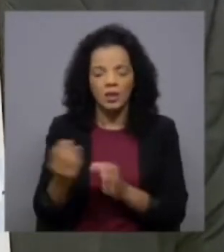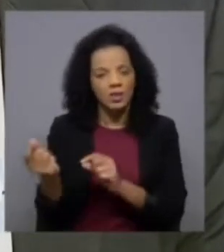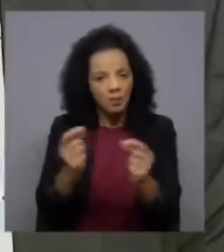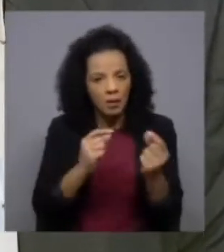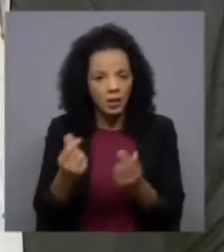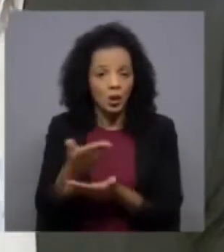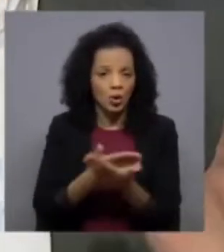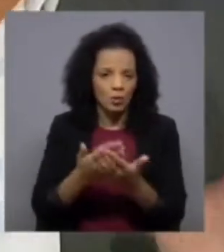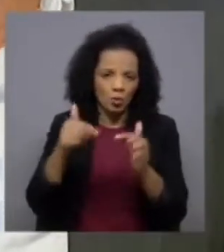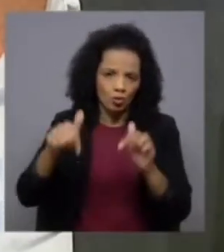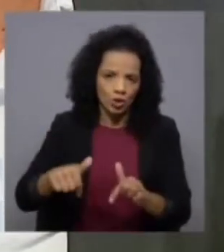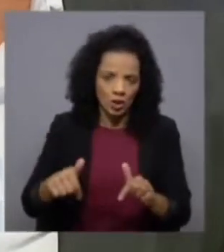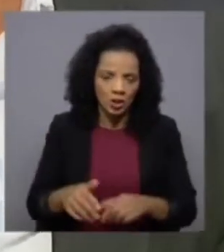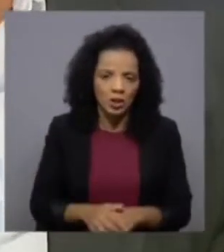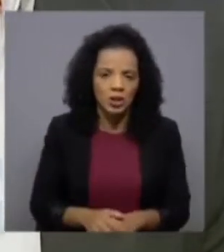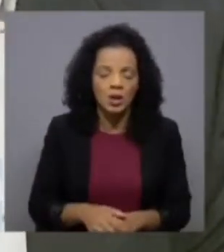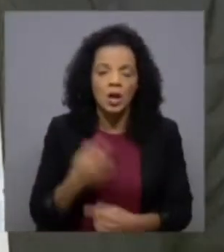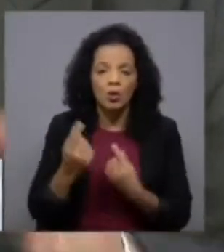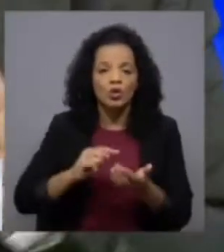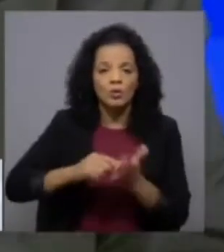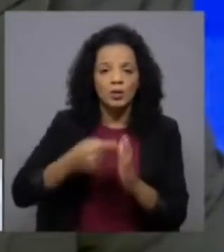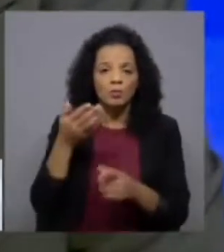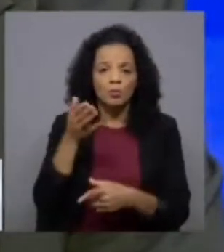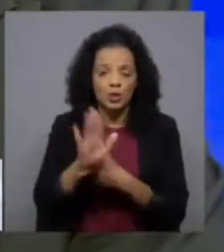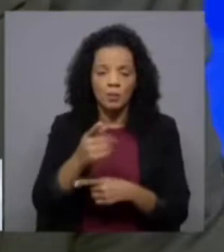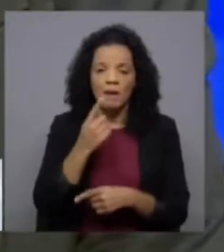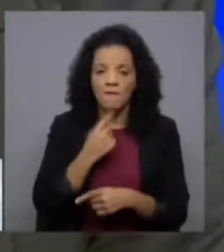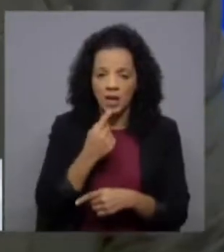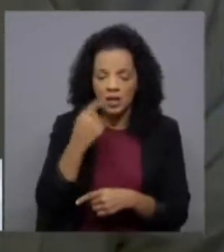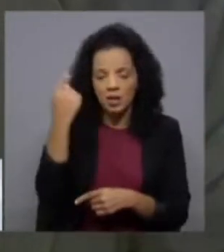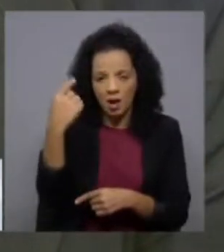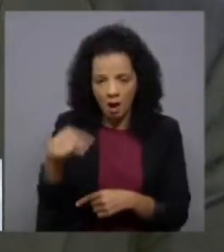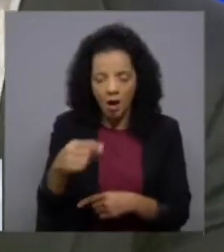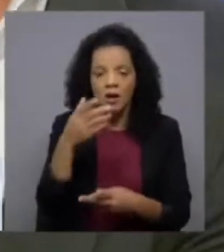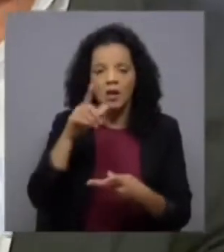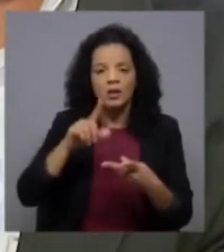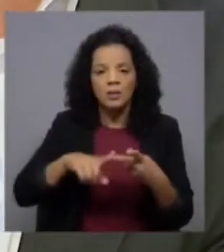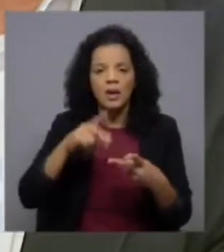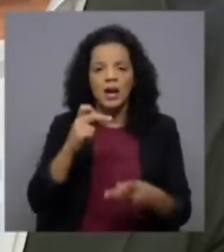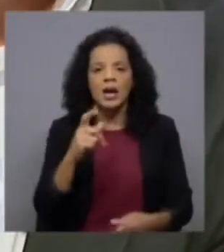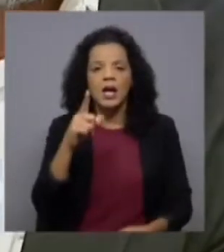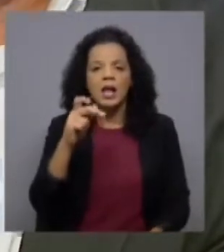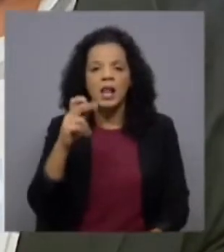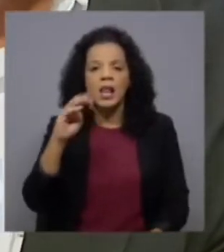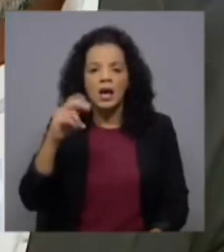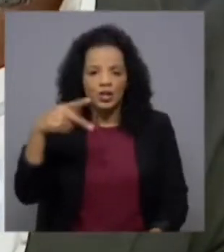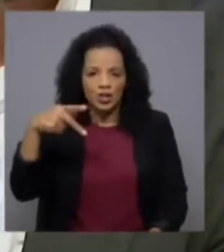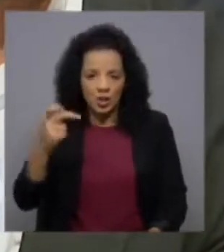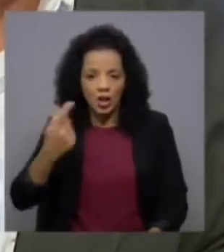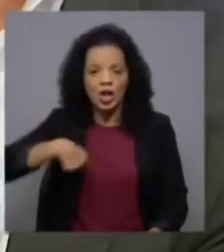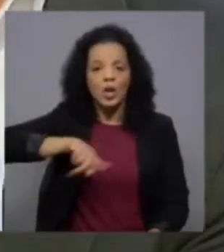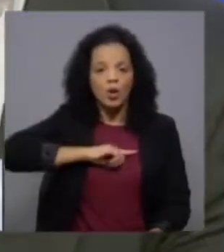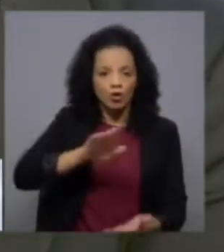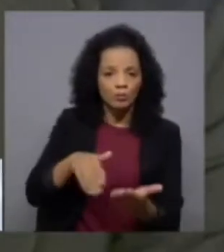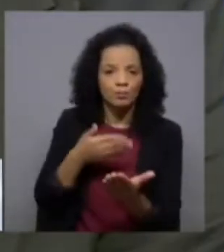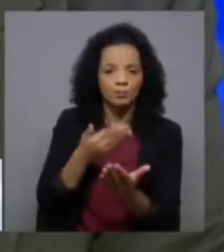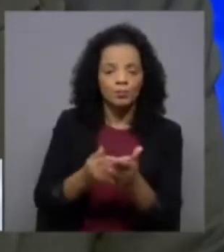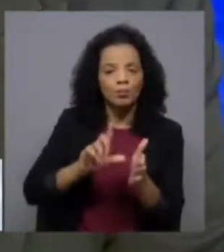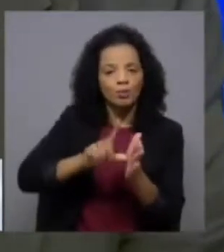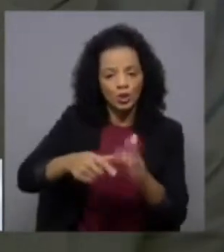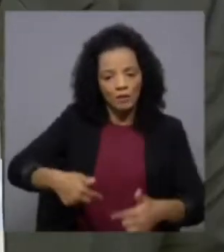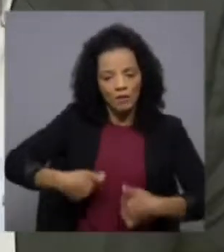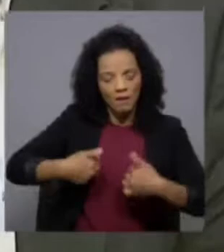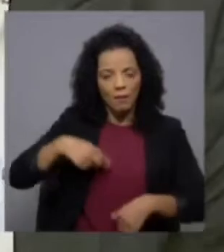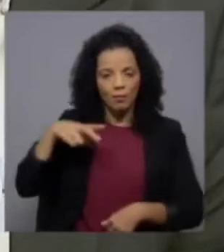económico feito hoje em dia testado em alguns países como a Finlândia que existe em certas regiões como o Alasca nós propomos um projeto piloto a ser feito em